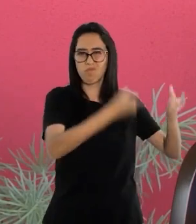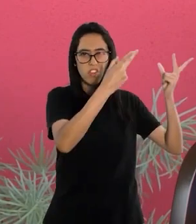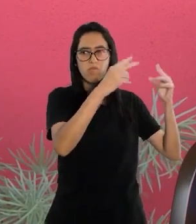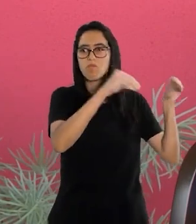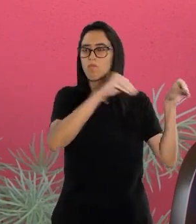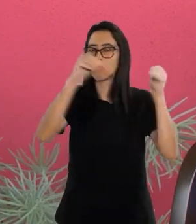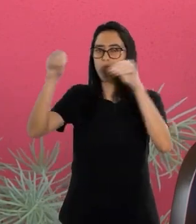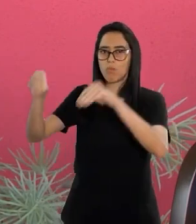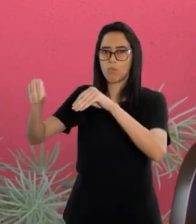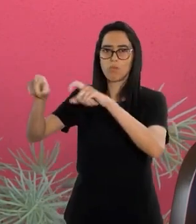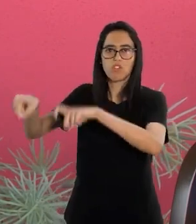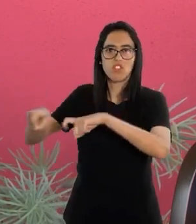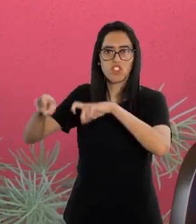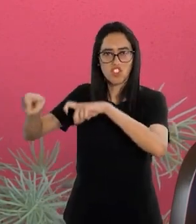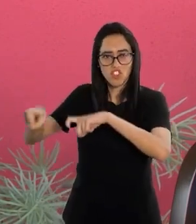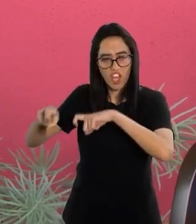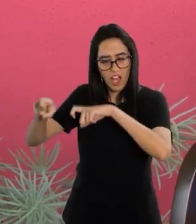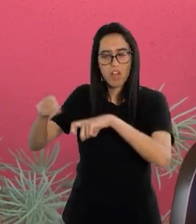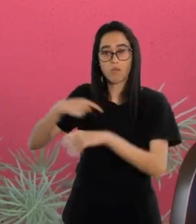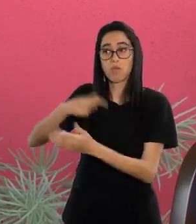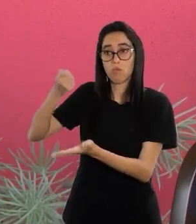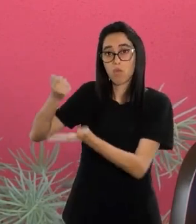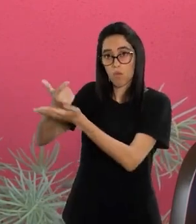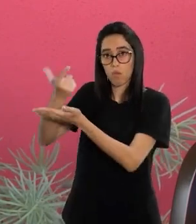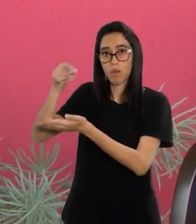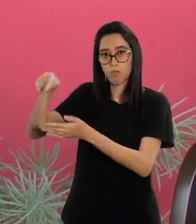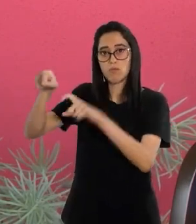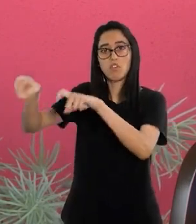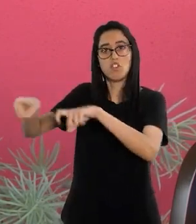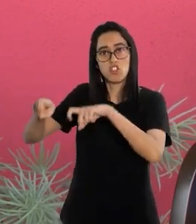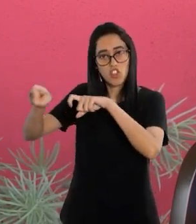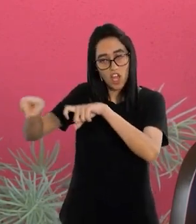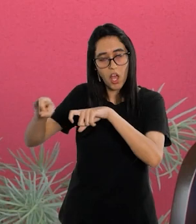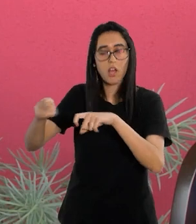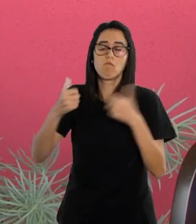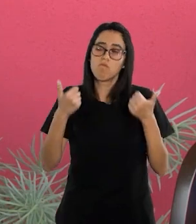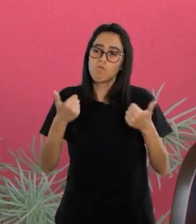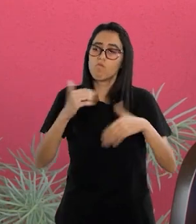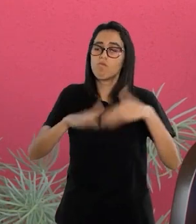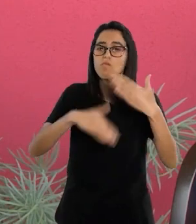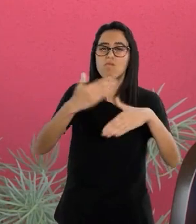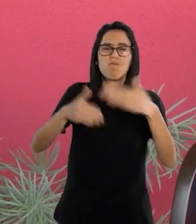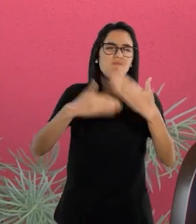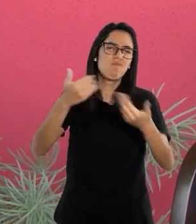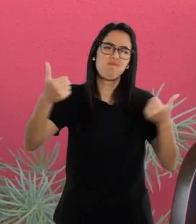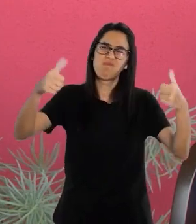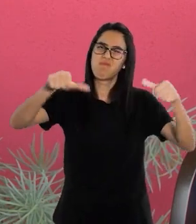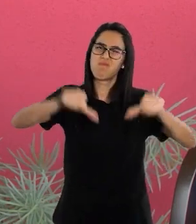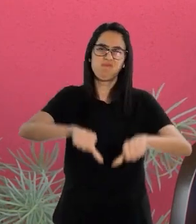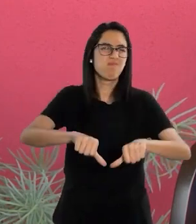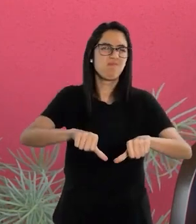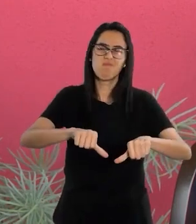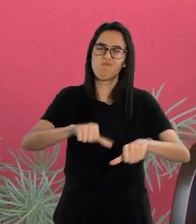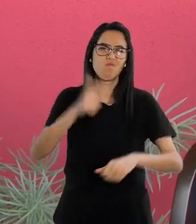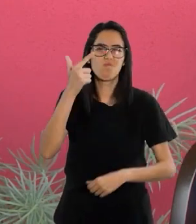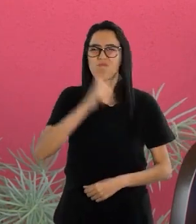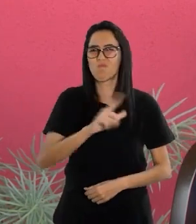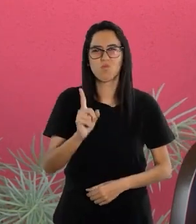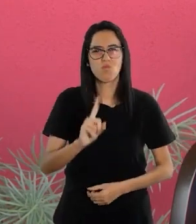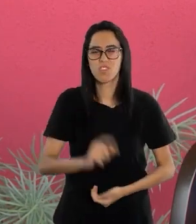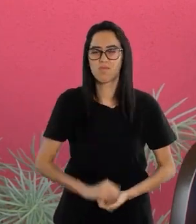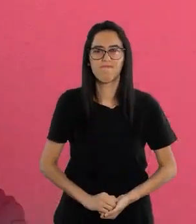minha casa. Fui para uma chácara. Comprei uma chácara. Que não deu muito certo.